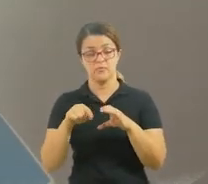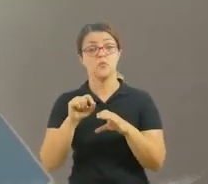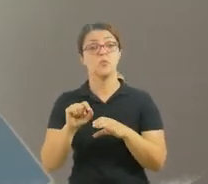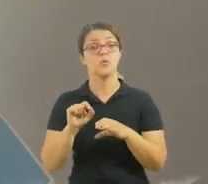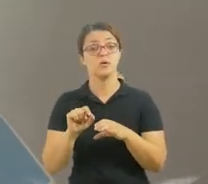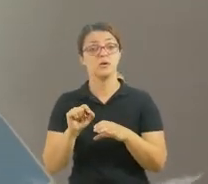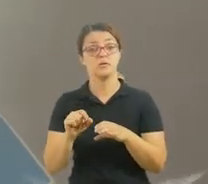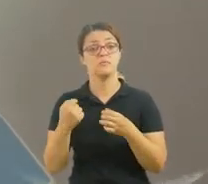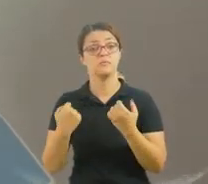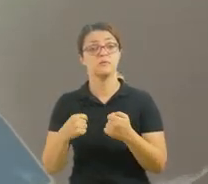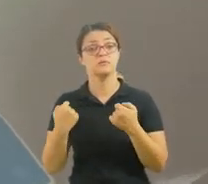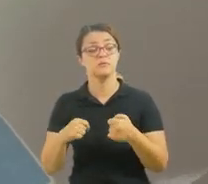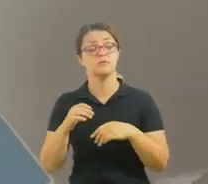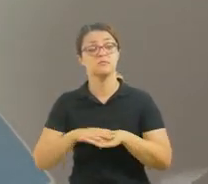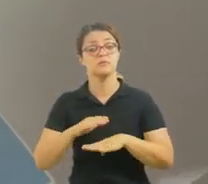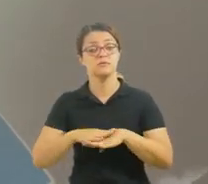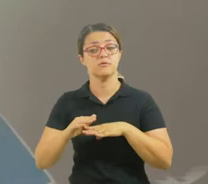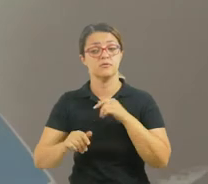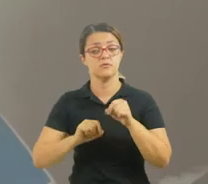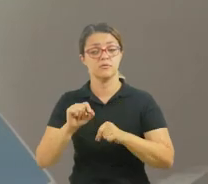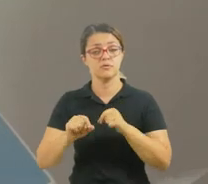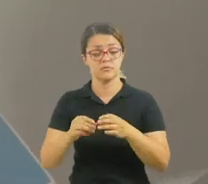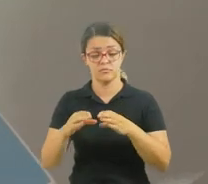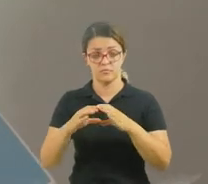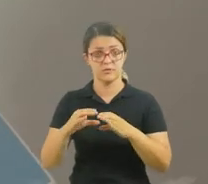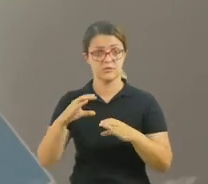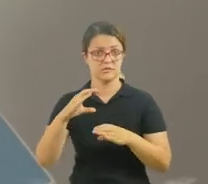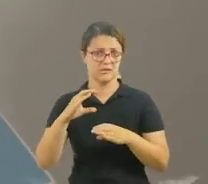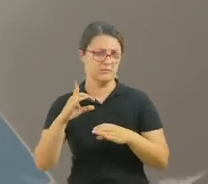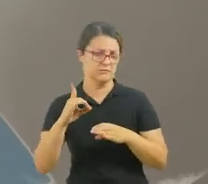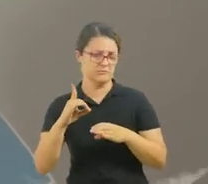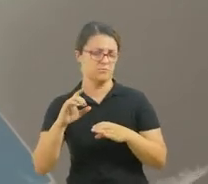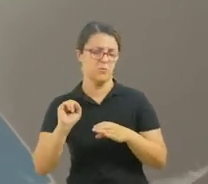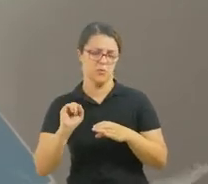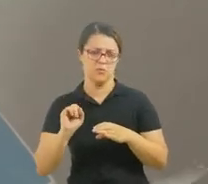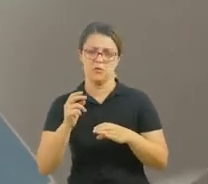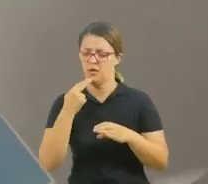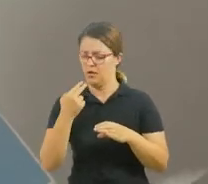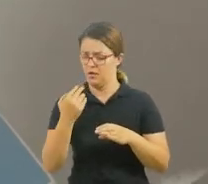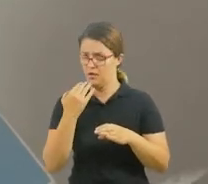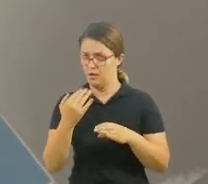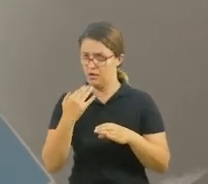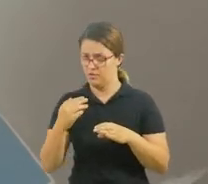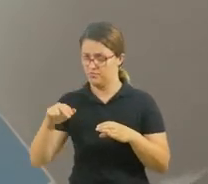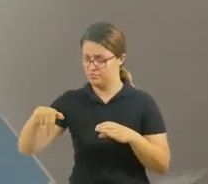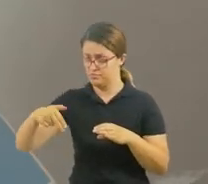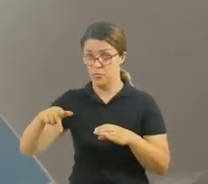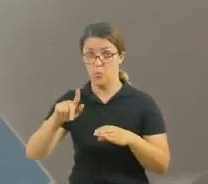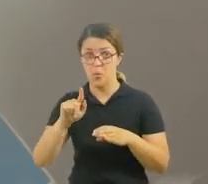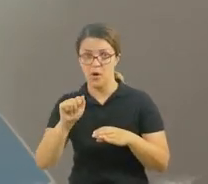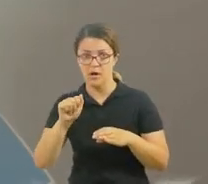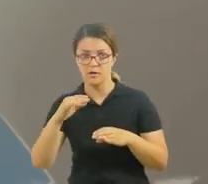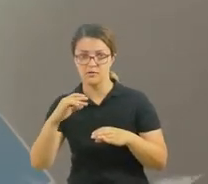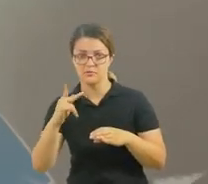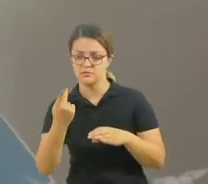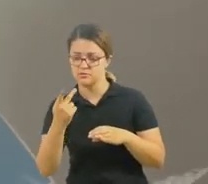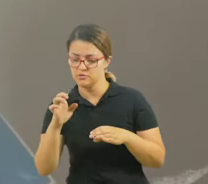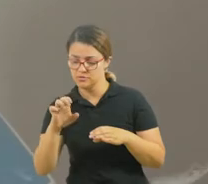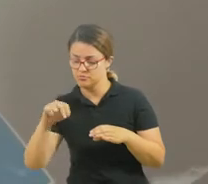criança. O que vocês precisam fazer? O CD, usem tinta, tinta guache, pintem da cor que vocês